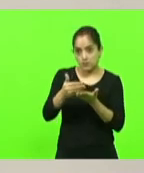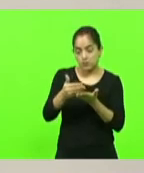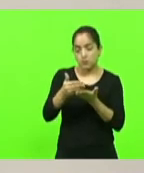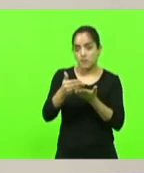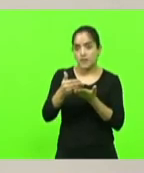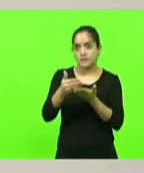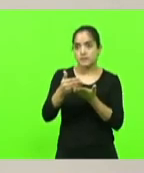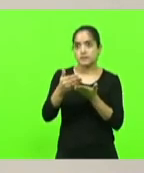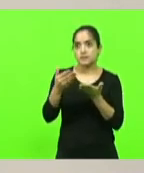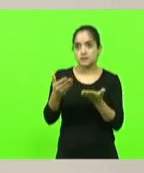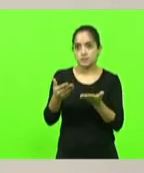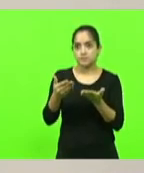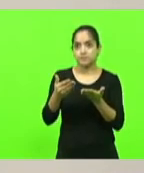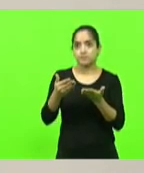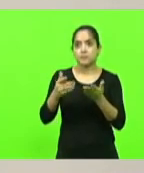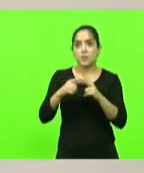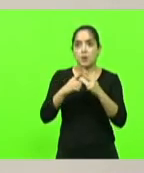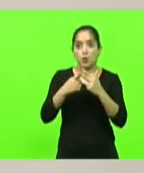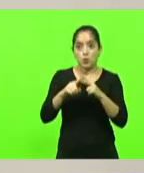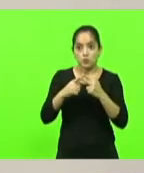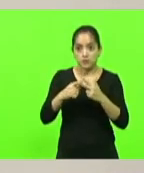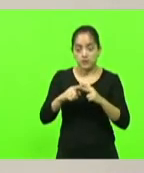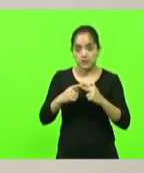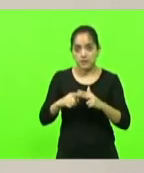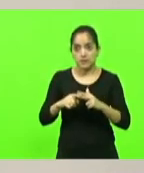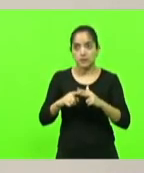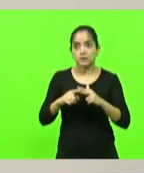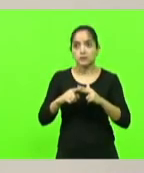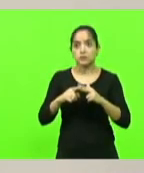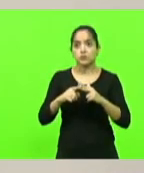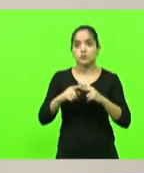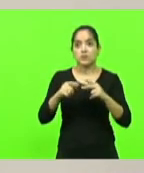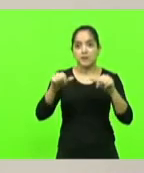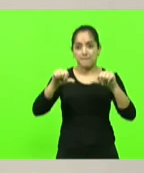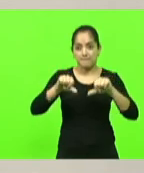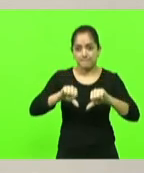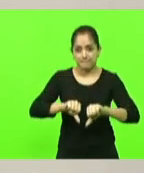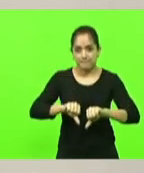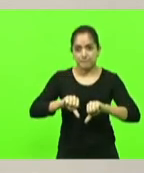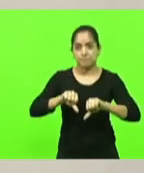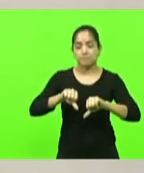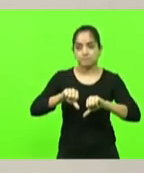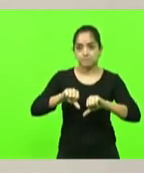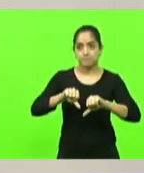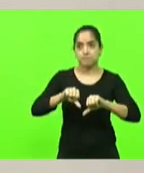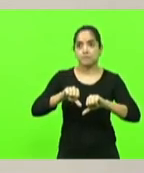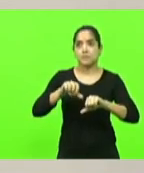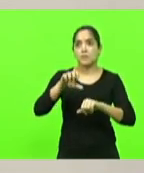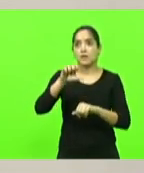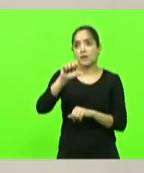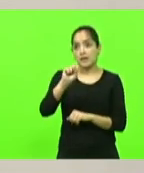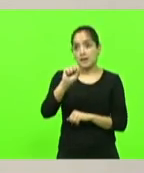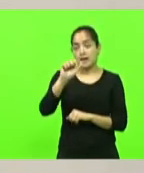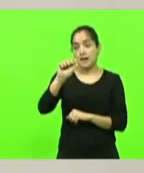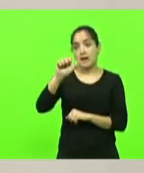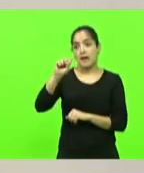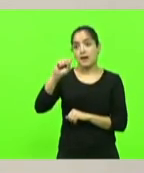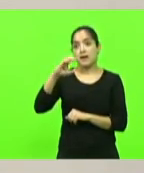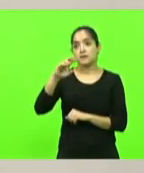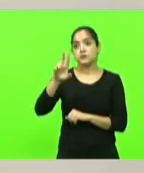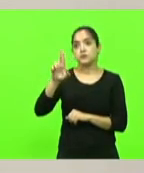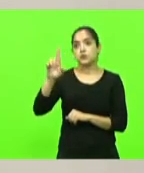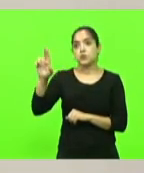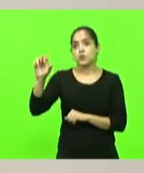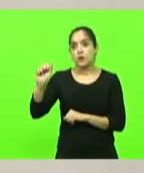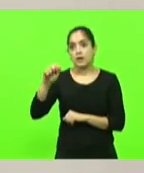de restauração pelo trecho mais crítico que é as curas a pionia esse é o recado do